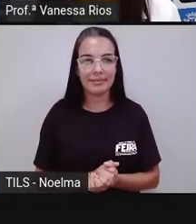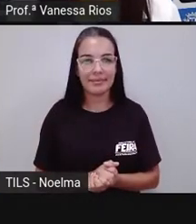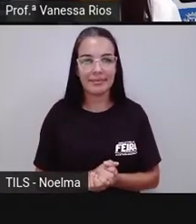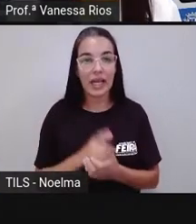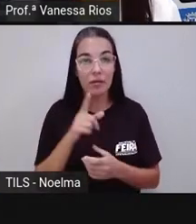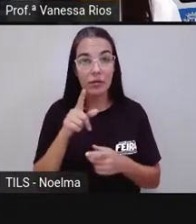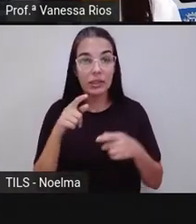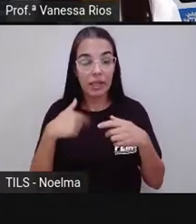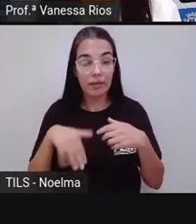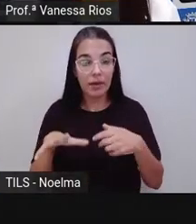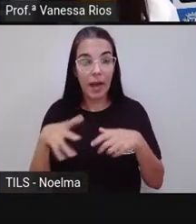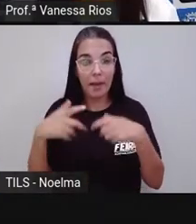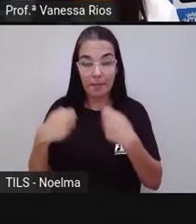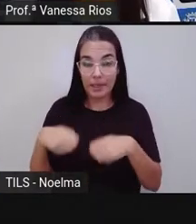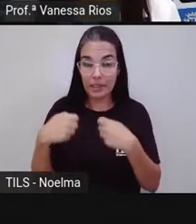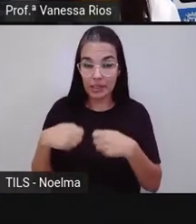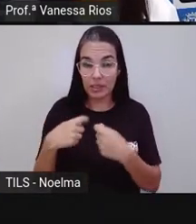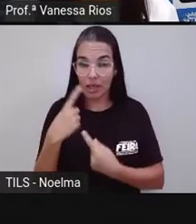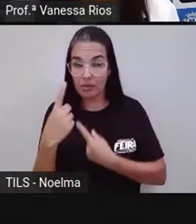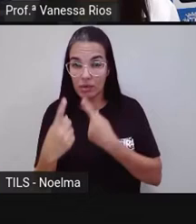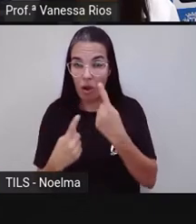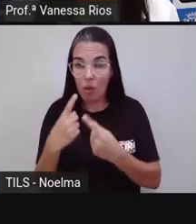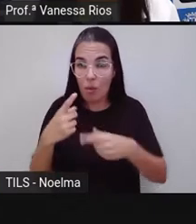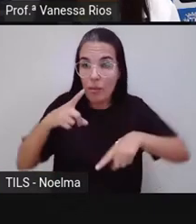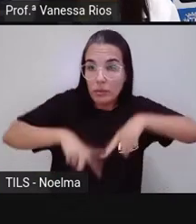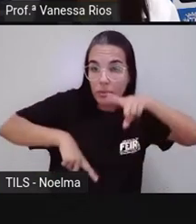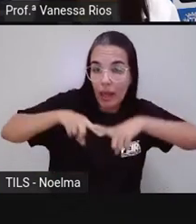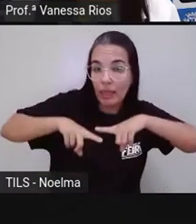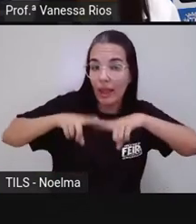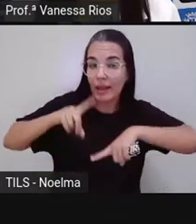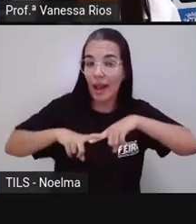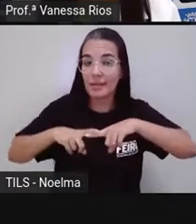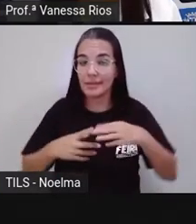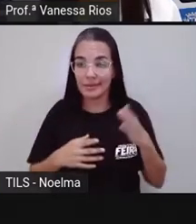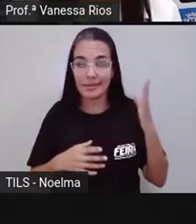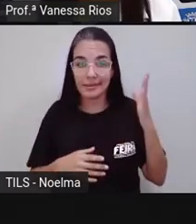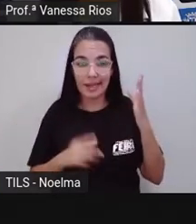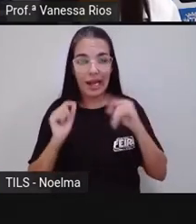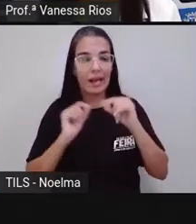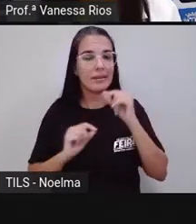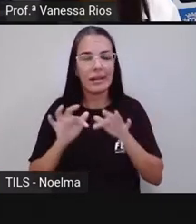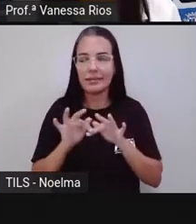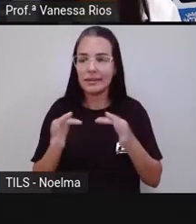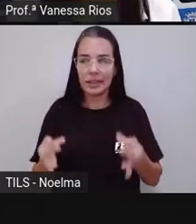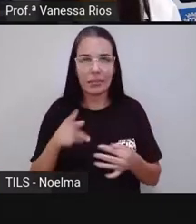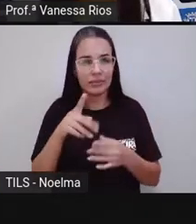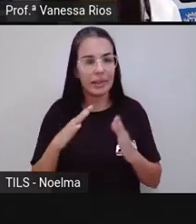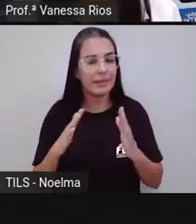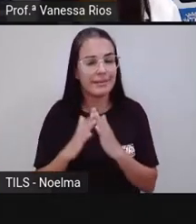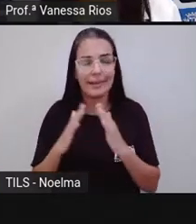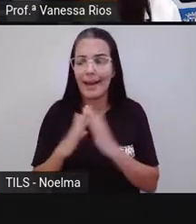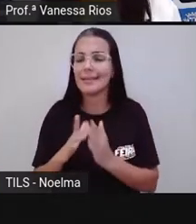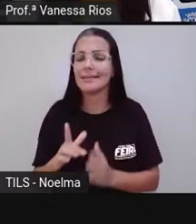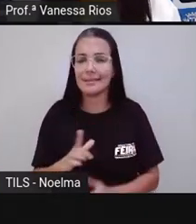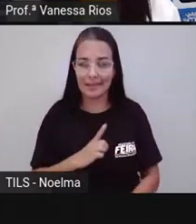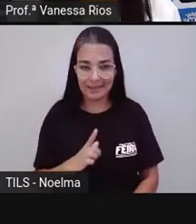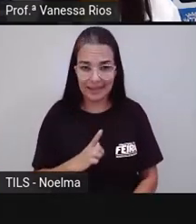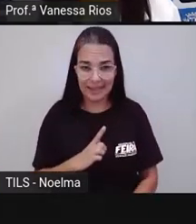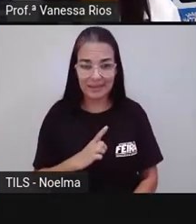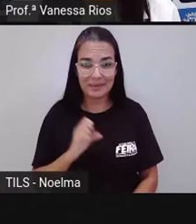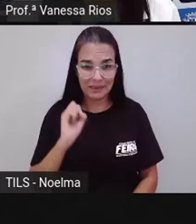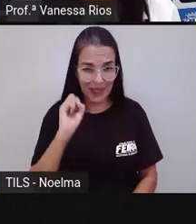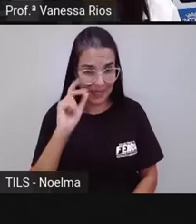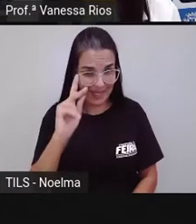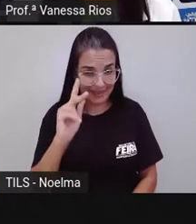Para fazer essa experiência, você vai precisar aí de alguns materiais. São materiais simples que todo mundo tem em casa,